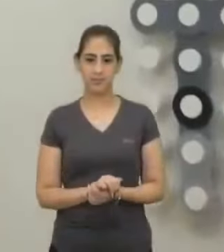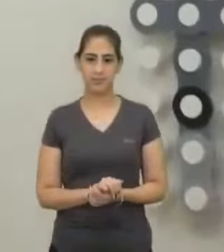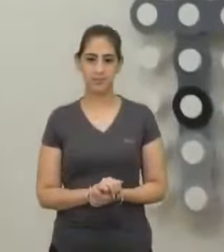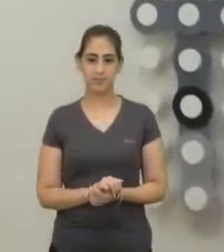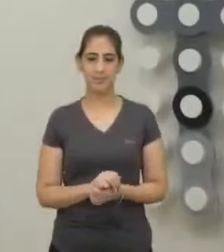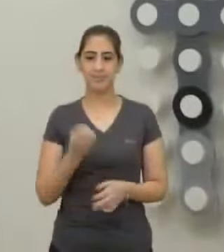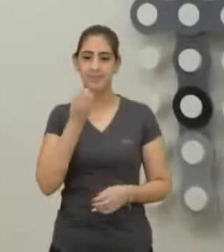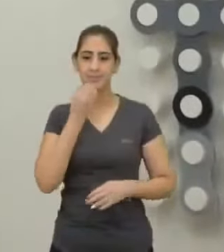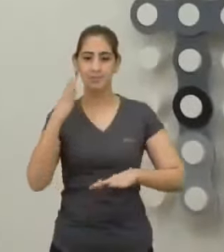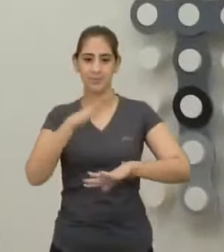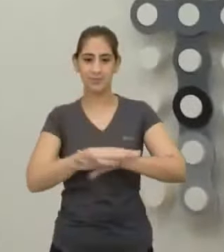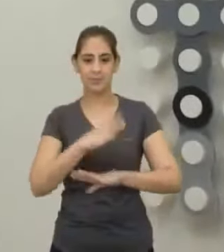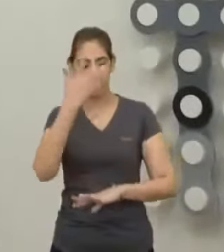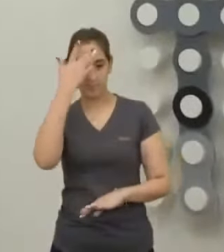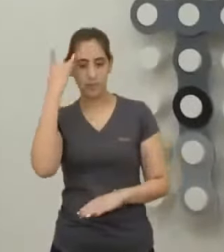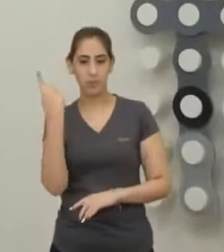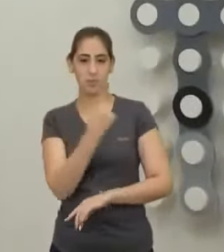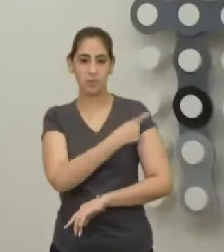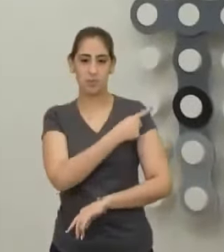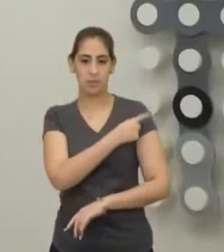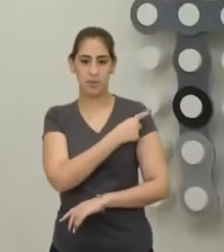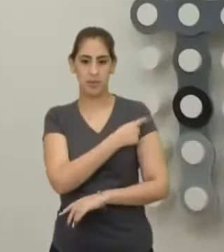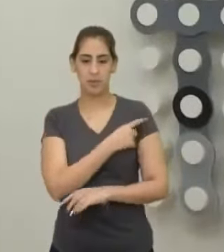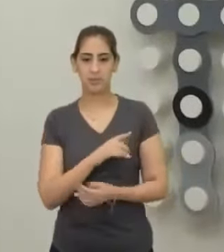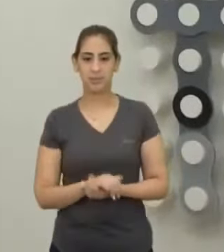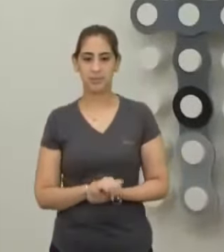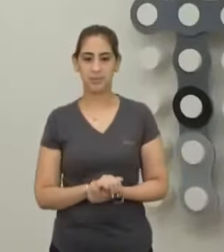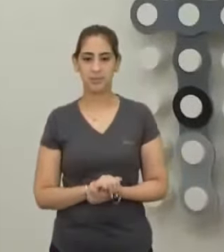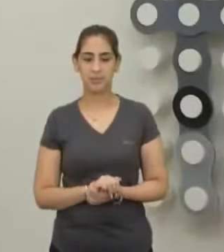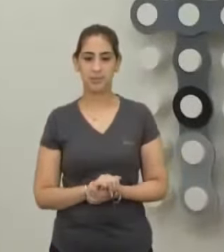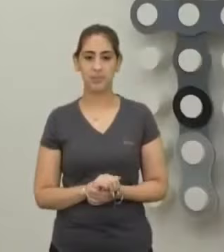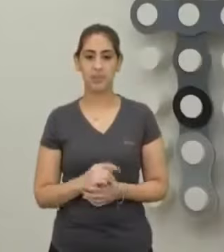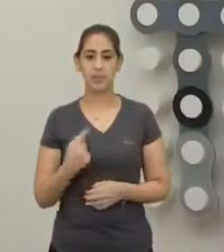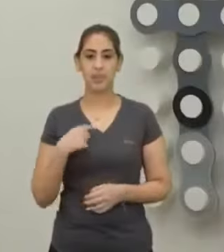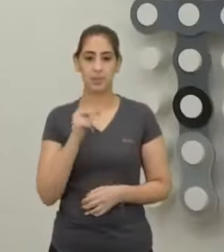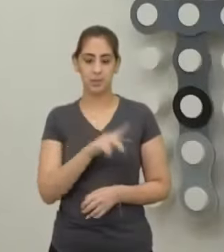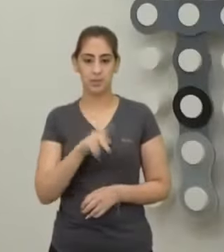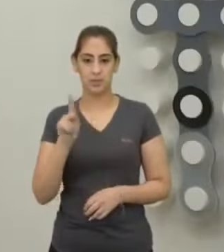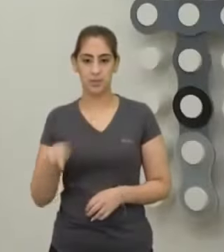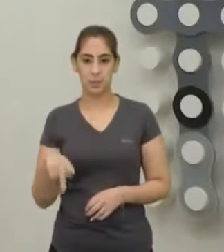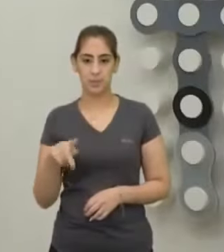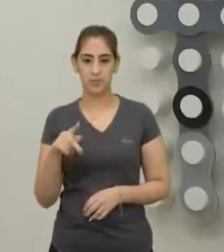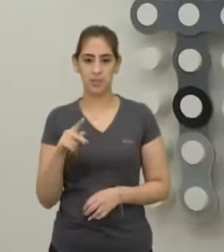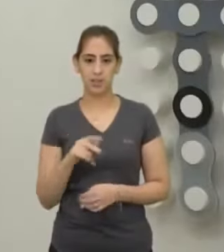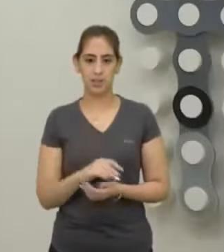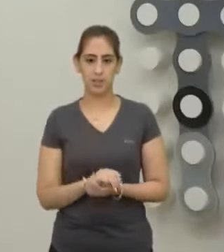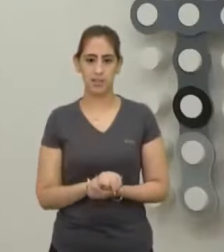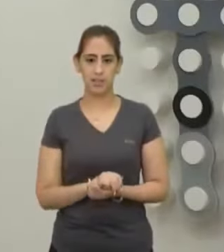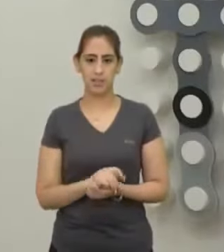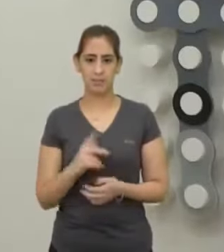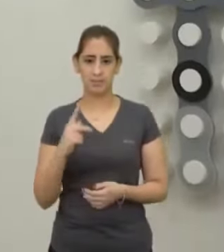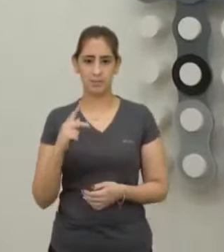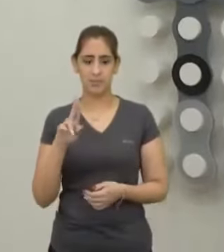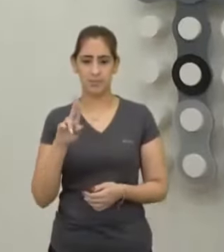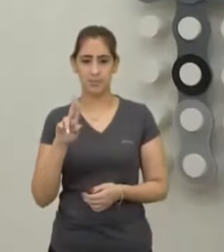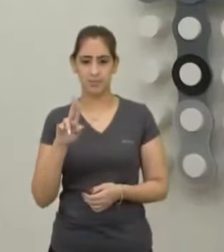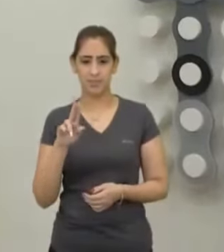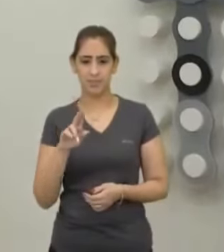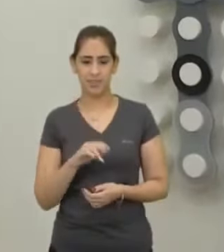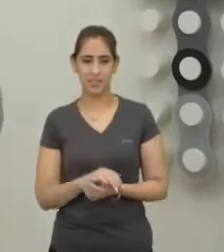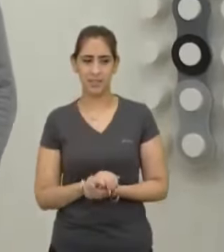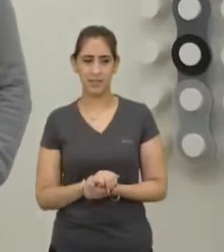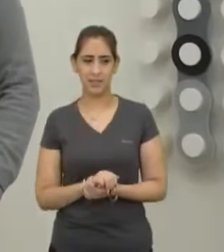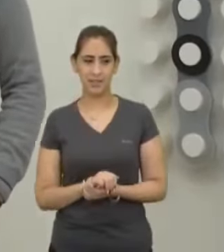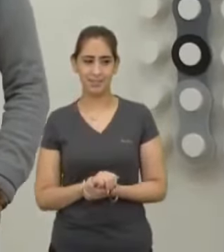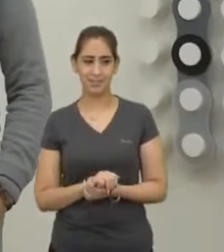Tarde galerona do primeiro ano médio, eu professor Alcides Guerreiro da área pra trocar uma ideia